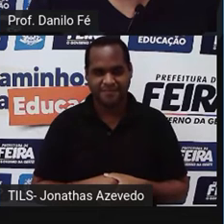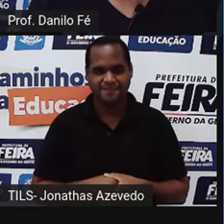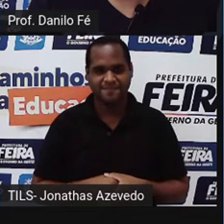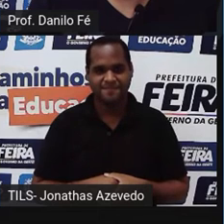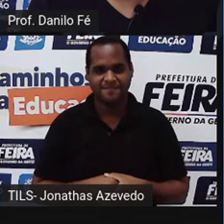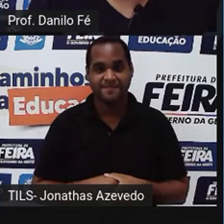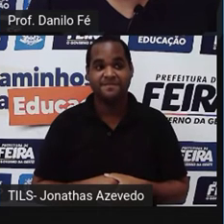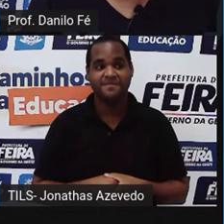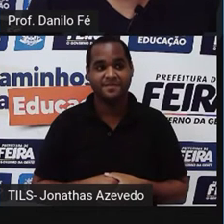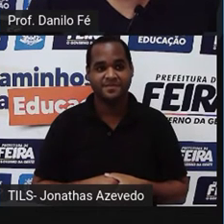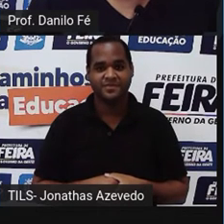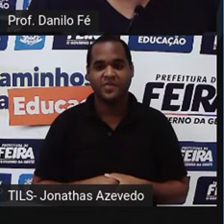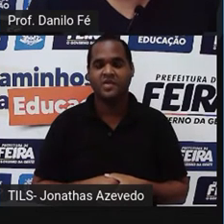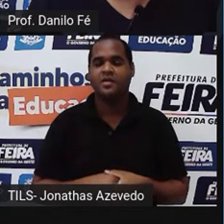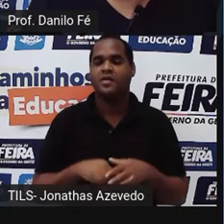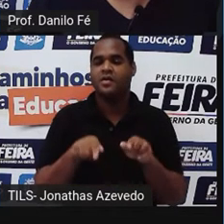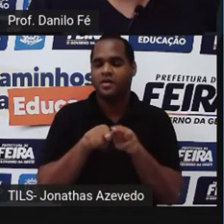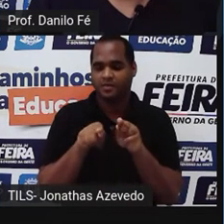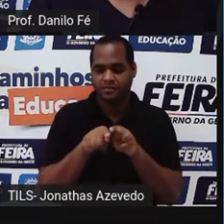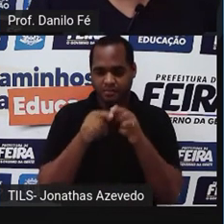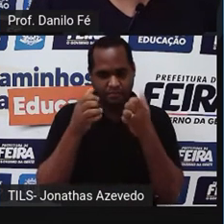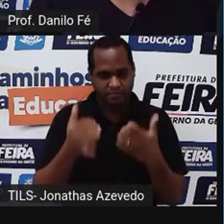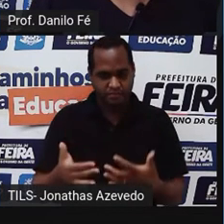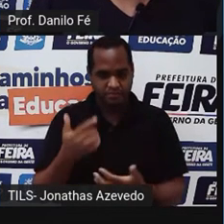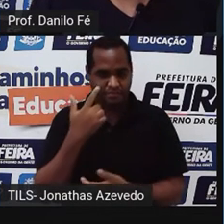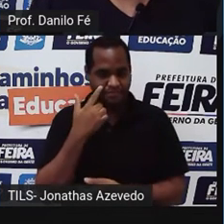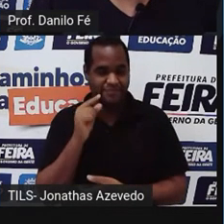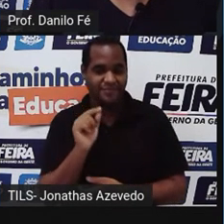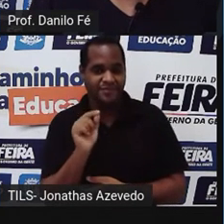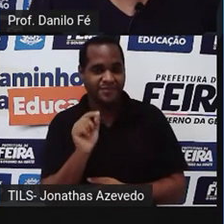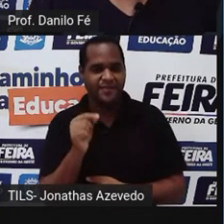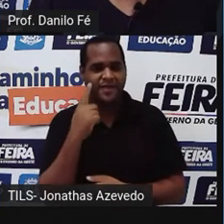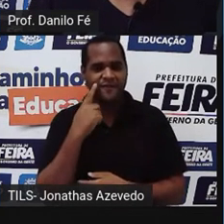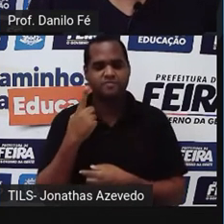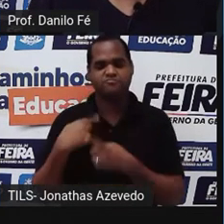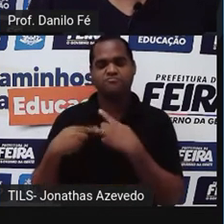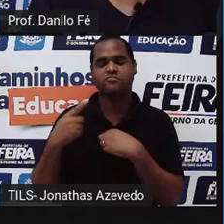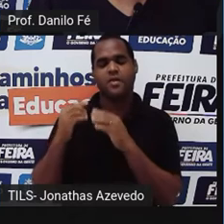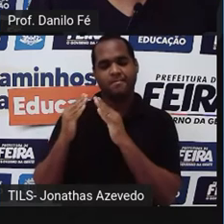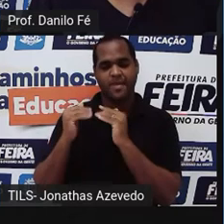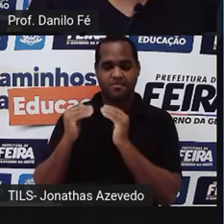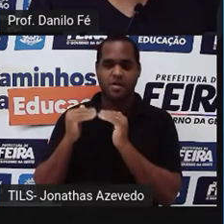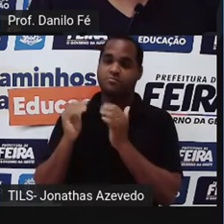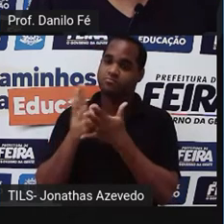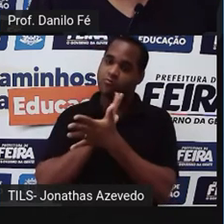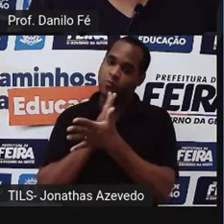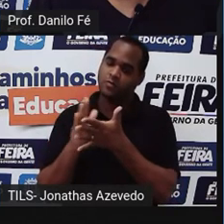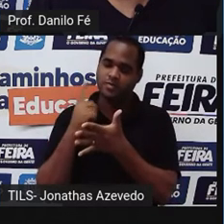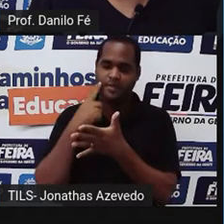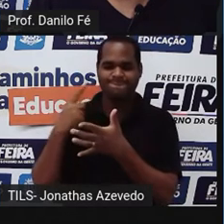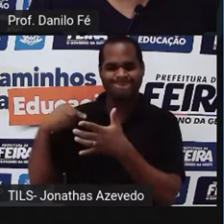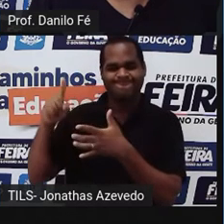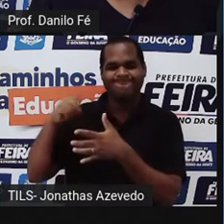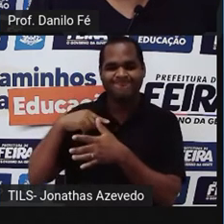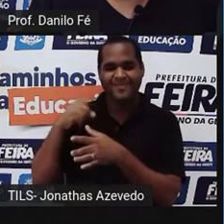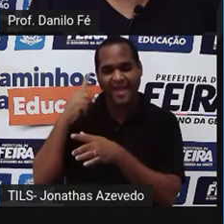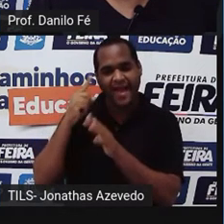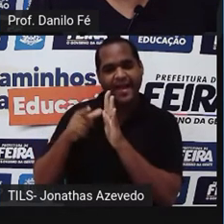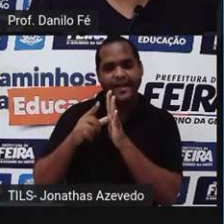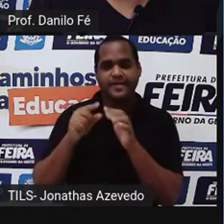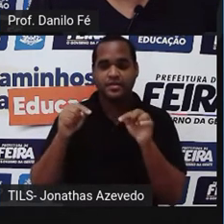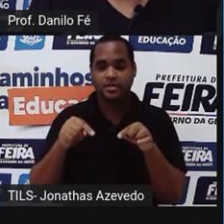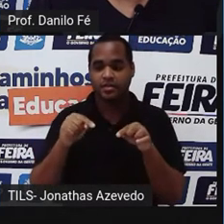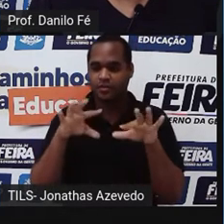Ele também revoga alguns atos que proibiam manufaturas na